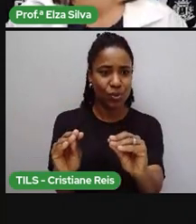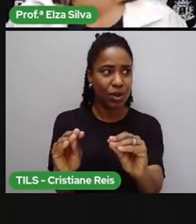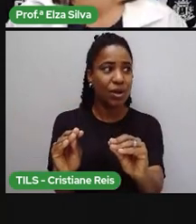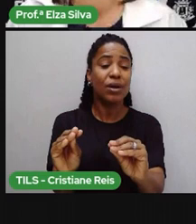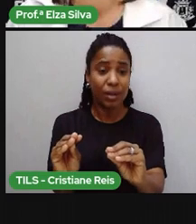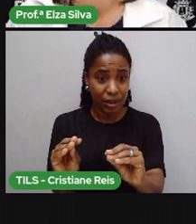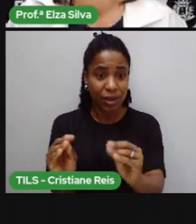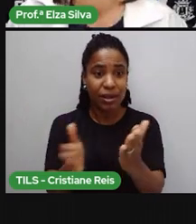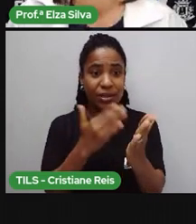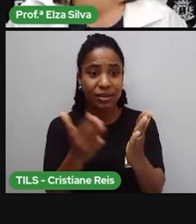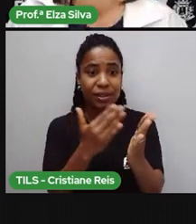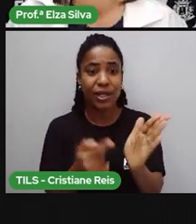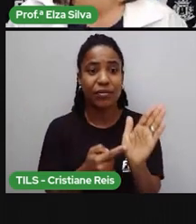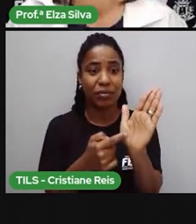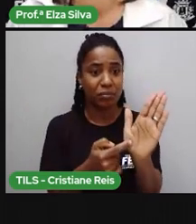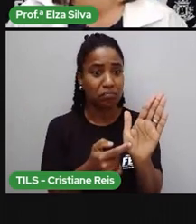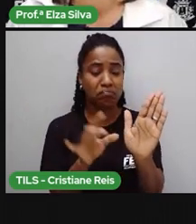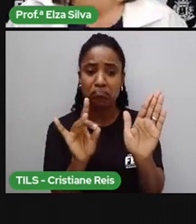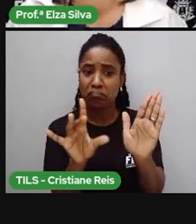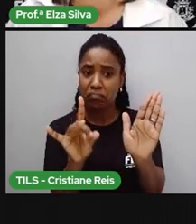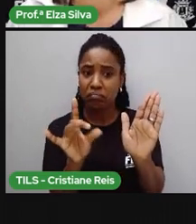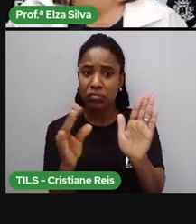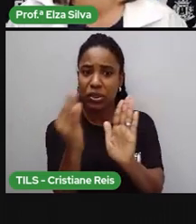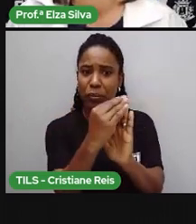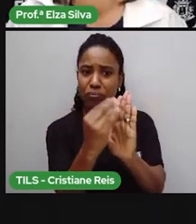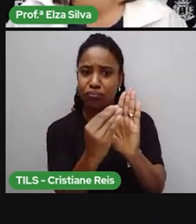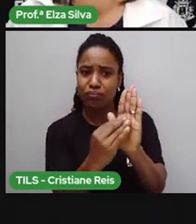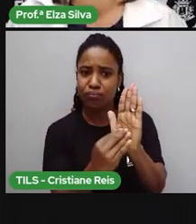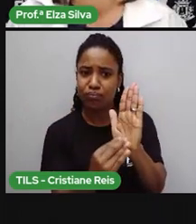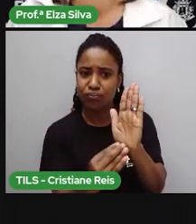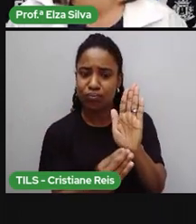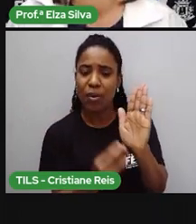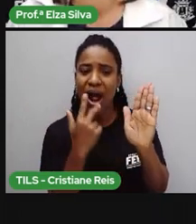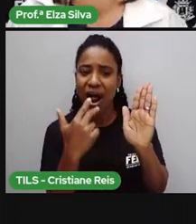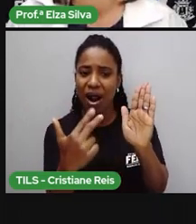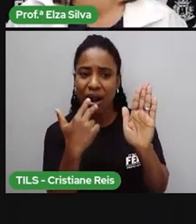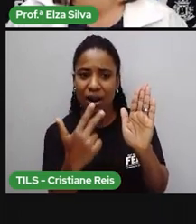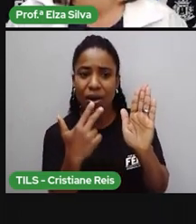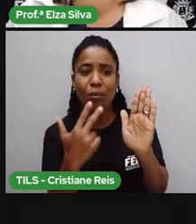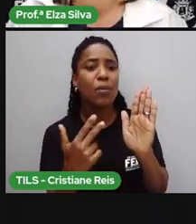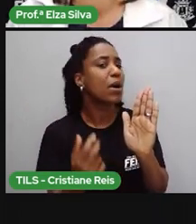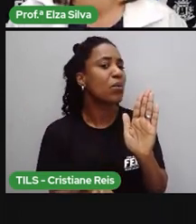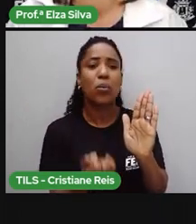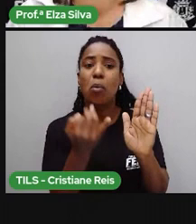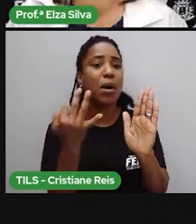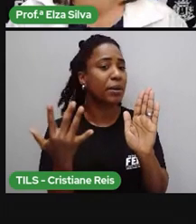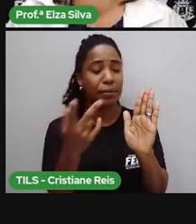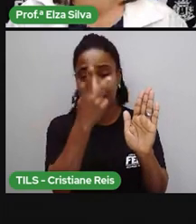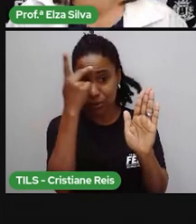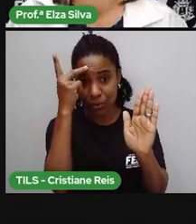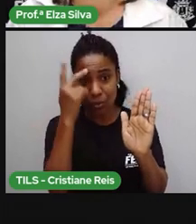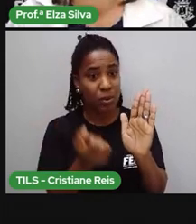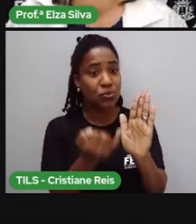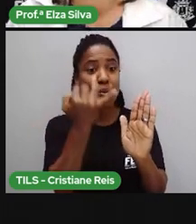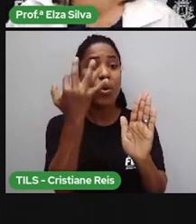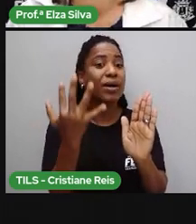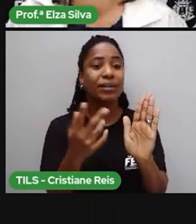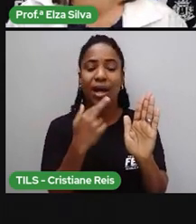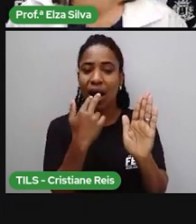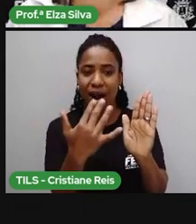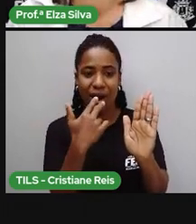Ele indica quais são as línguas em uso, onde elas são faladas e por quantas pessoas. De acordo com essa